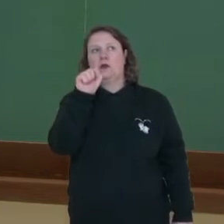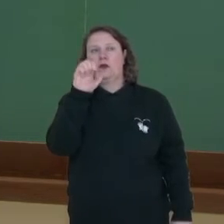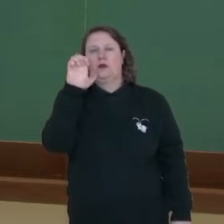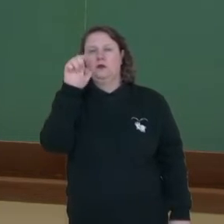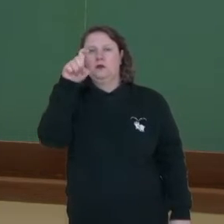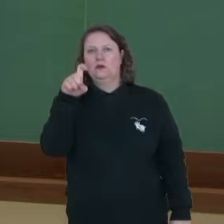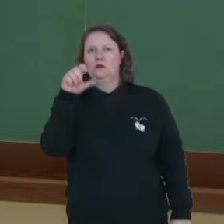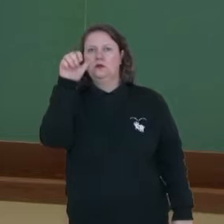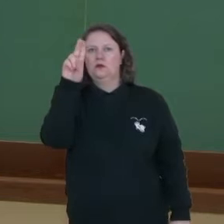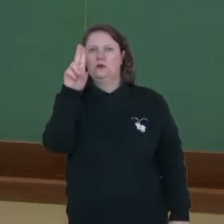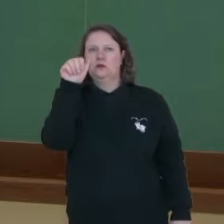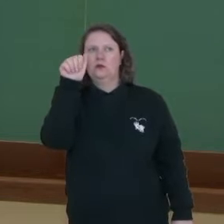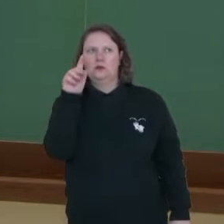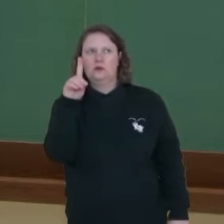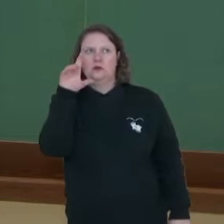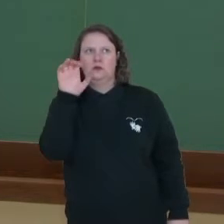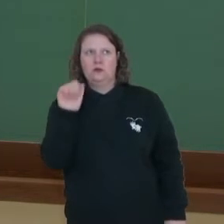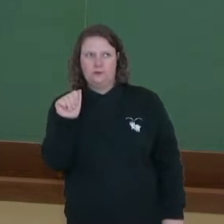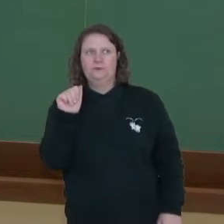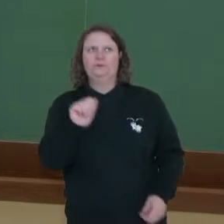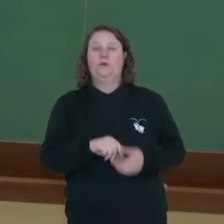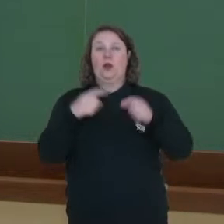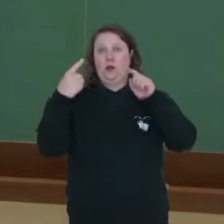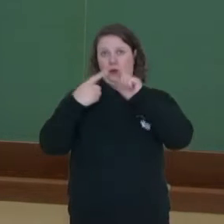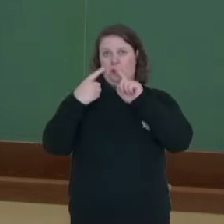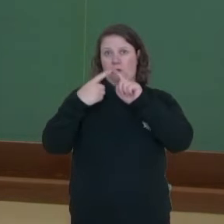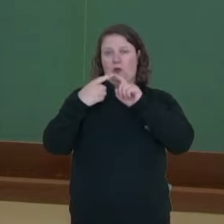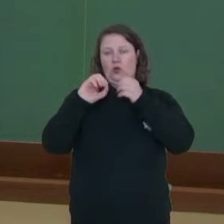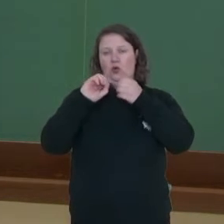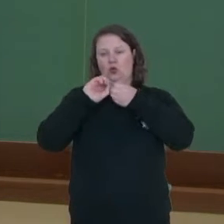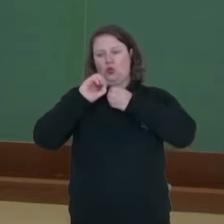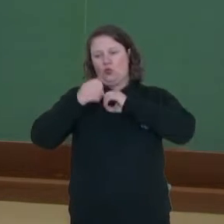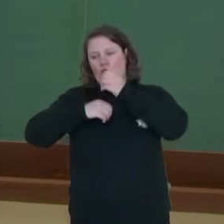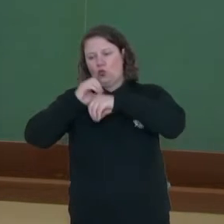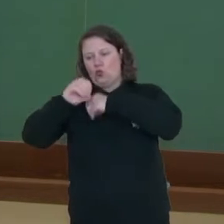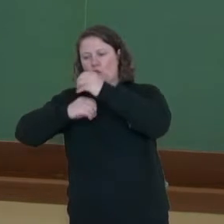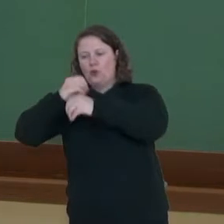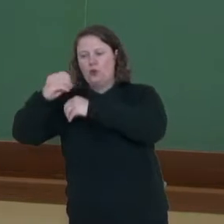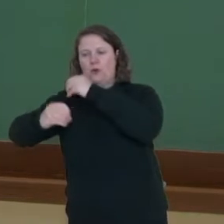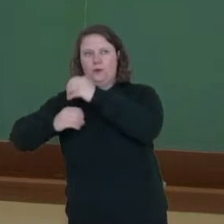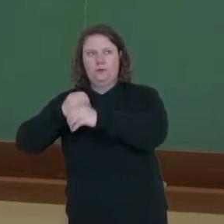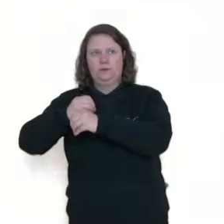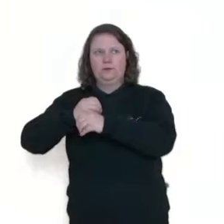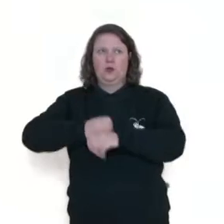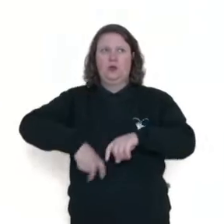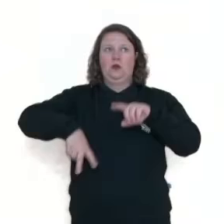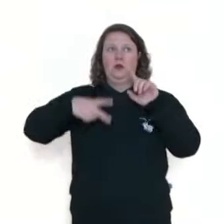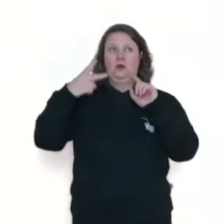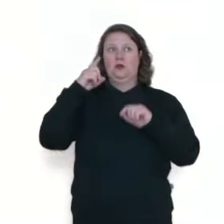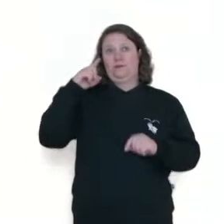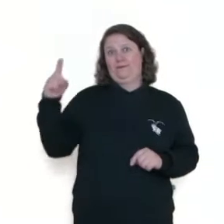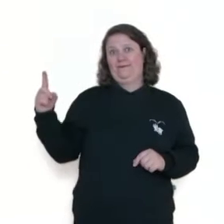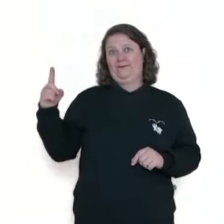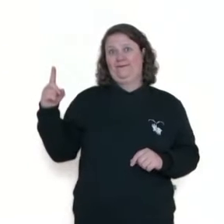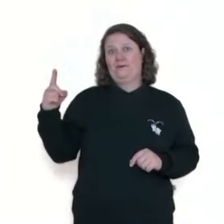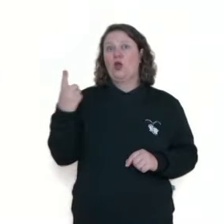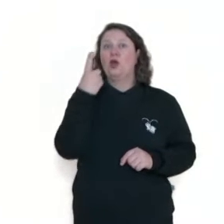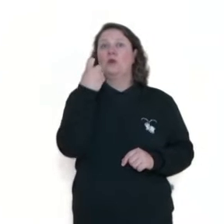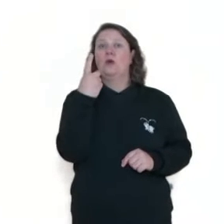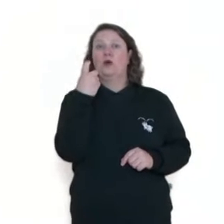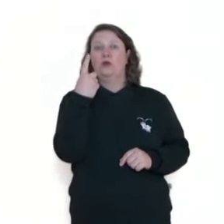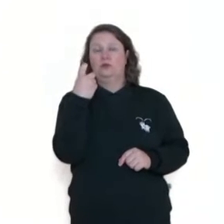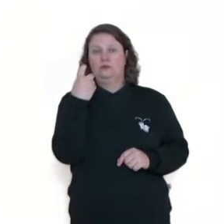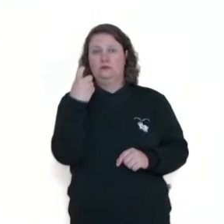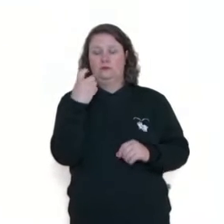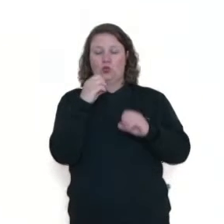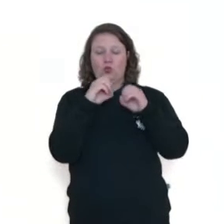preciso de um único indivíduo. Por exemplo, o que acontece nas bactérias. Observem aqui nessa primeira imagem. Eu tenho uma única bactéria,